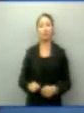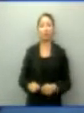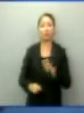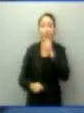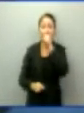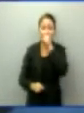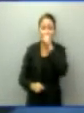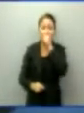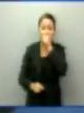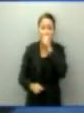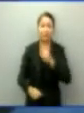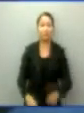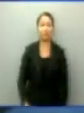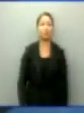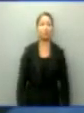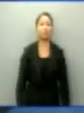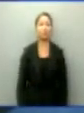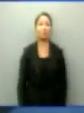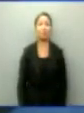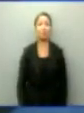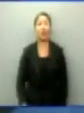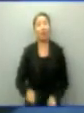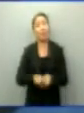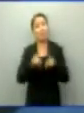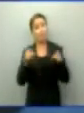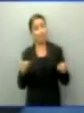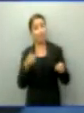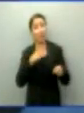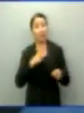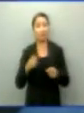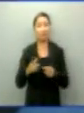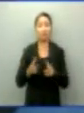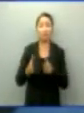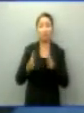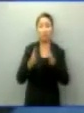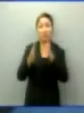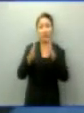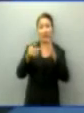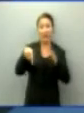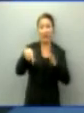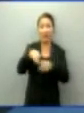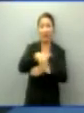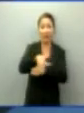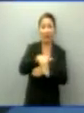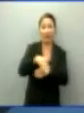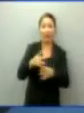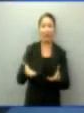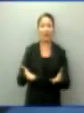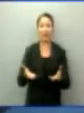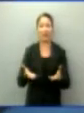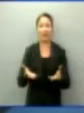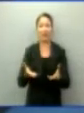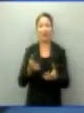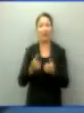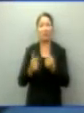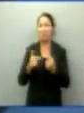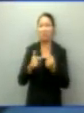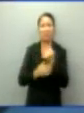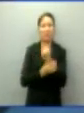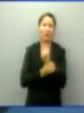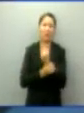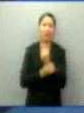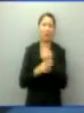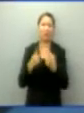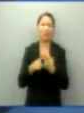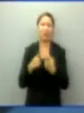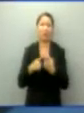quem ali trafega. Agora, nós temos algumas estradas aqui já em Mato Grosso que a segurança não é quem, porque está mal